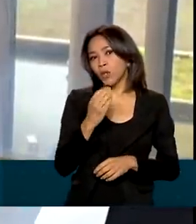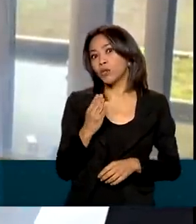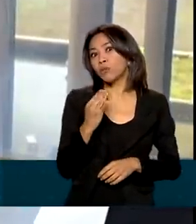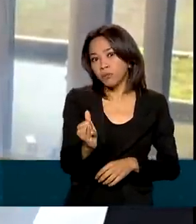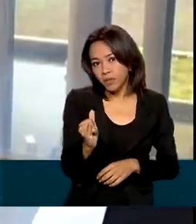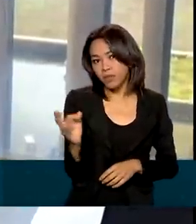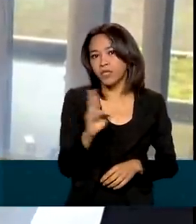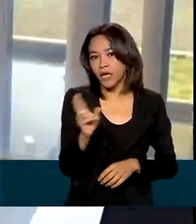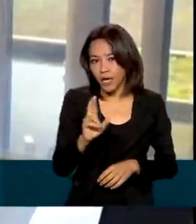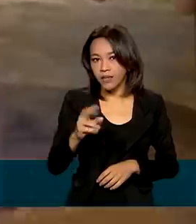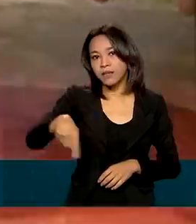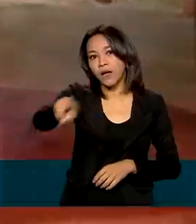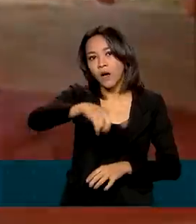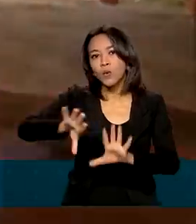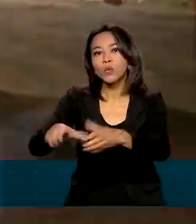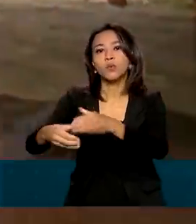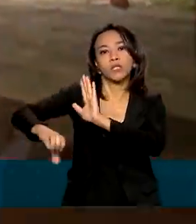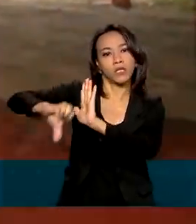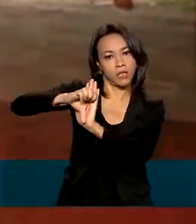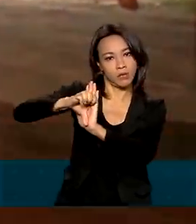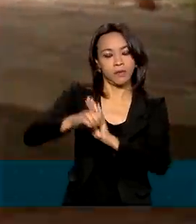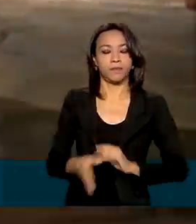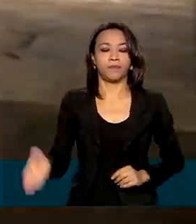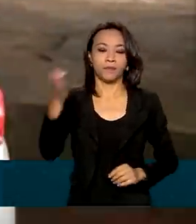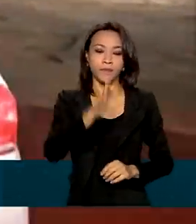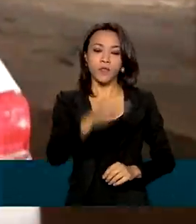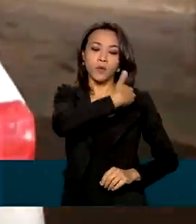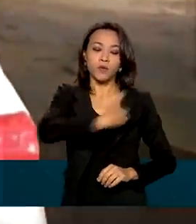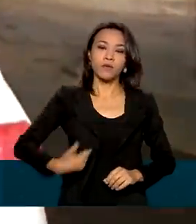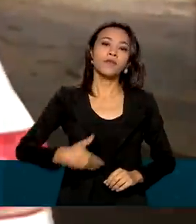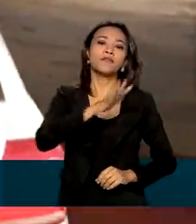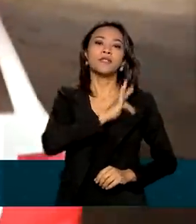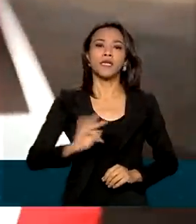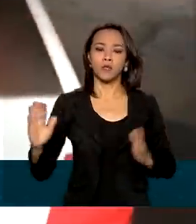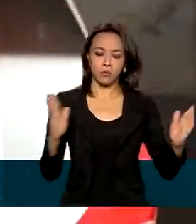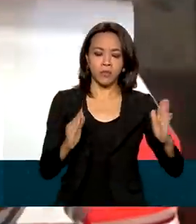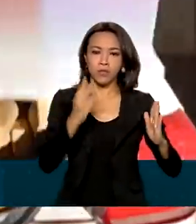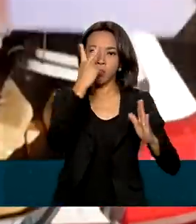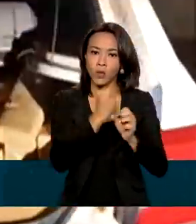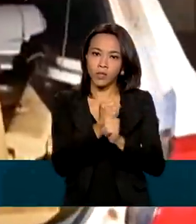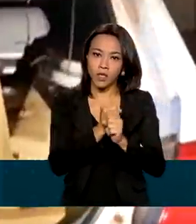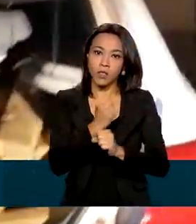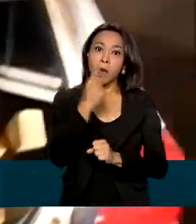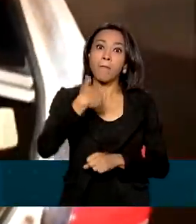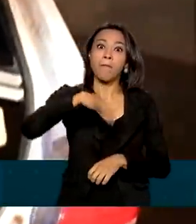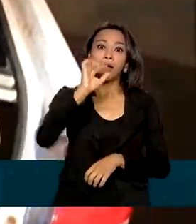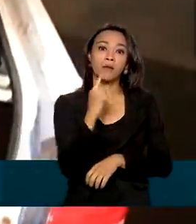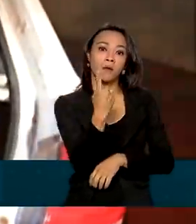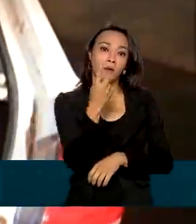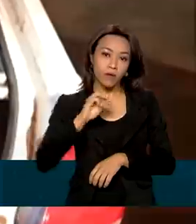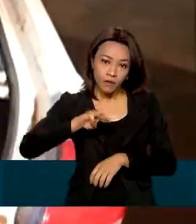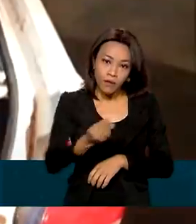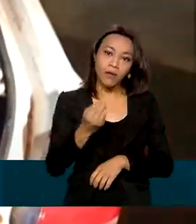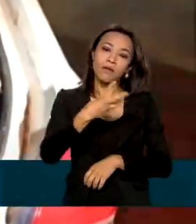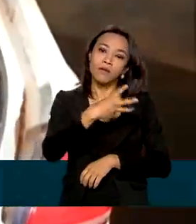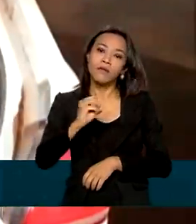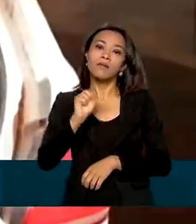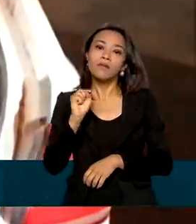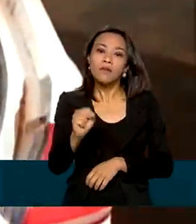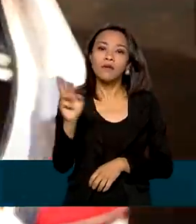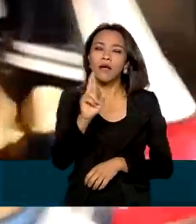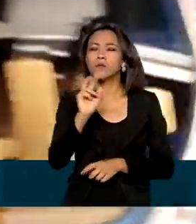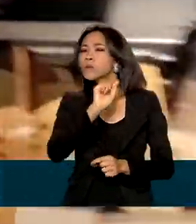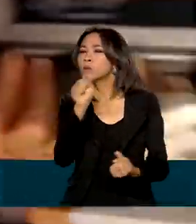de reais aos criminosos. O governo federal investiu em dois anos mais de 1 milhão e 300 mil reais em